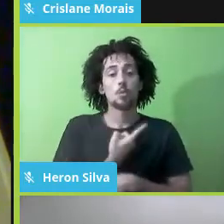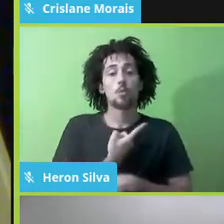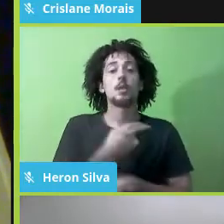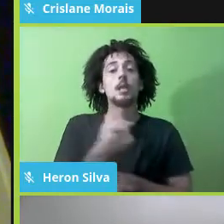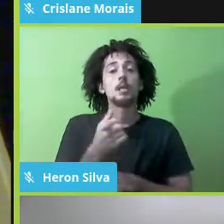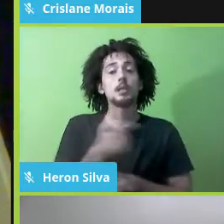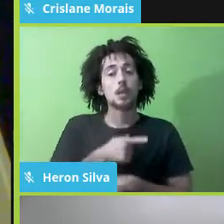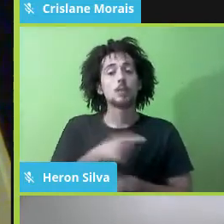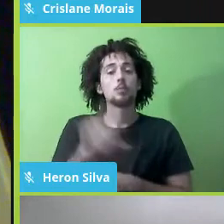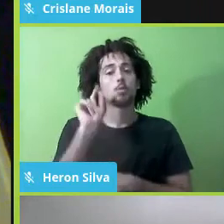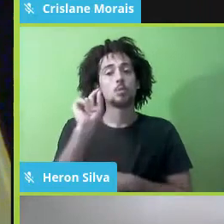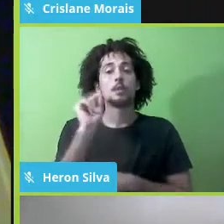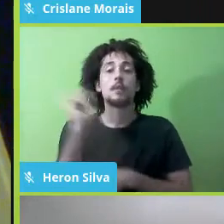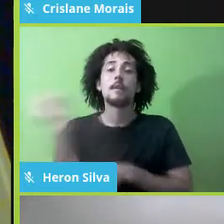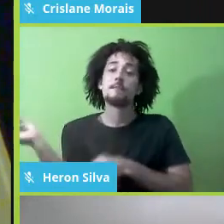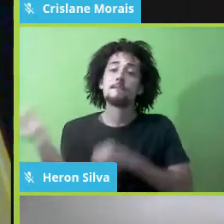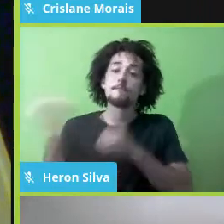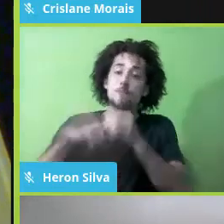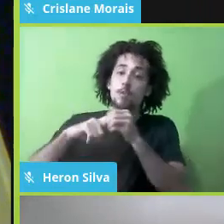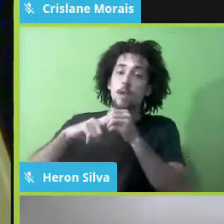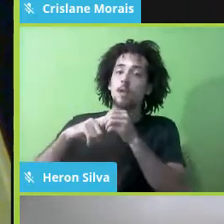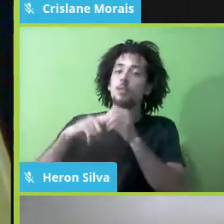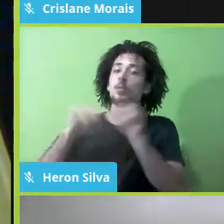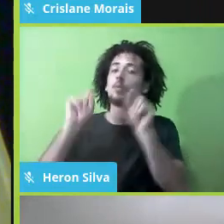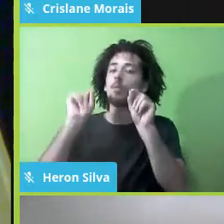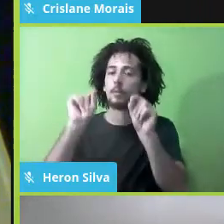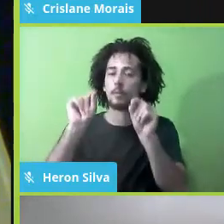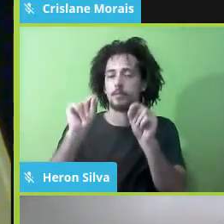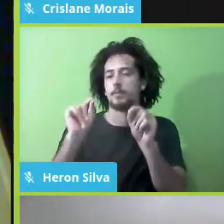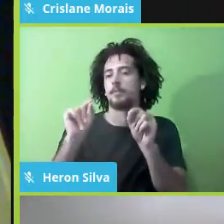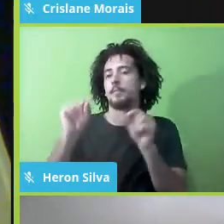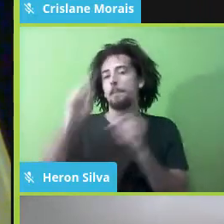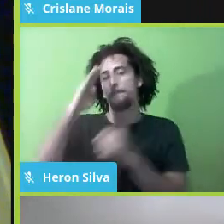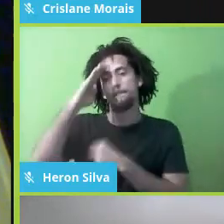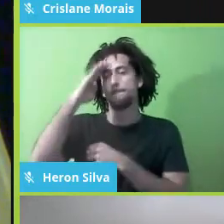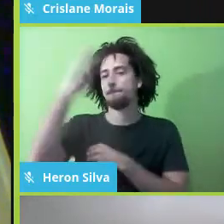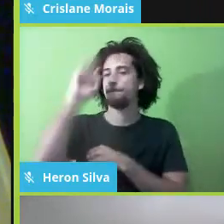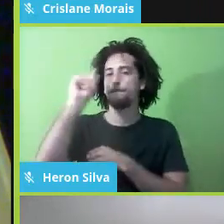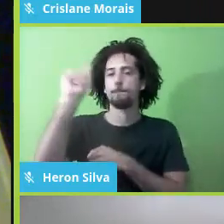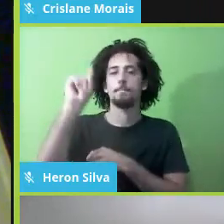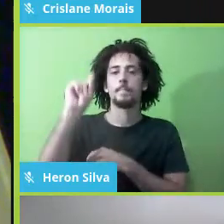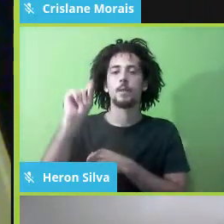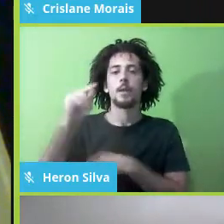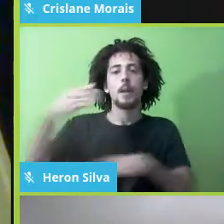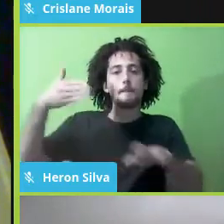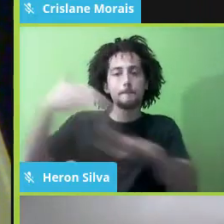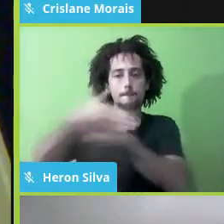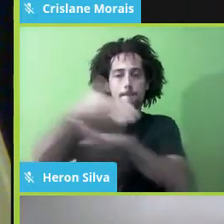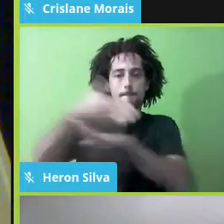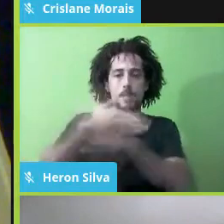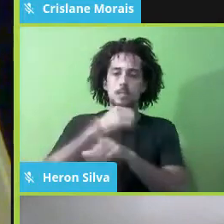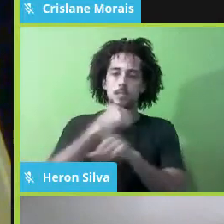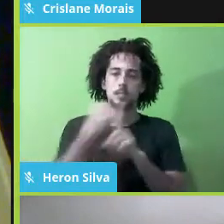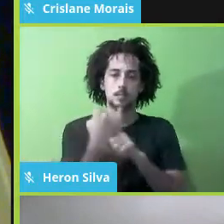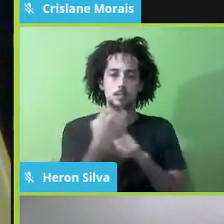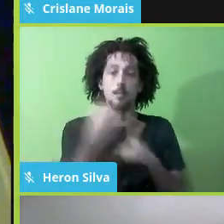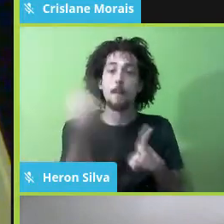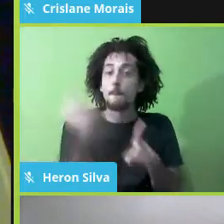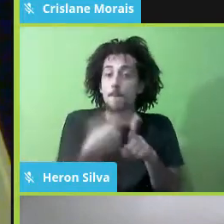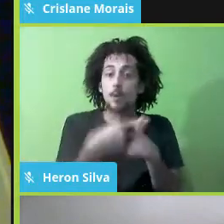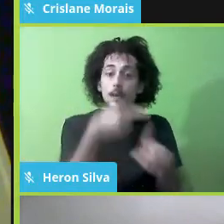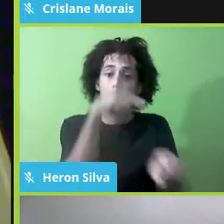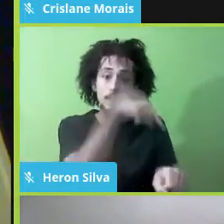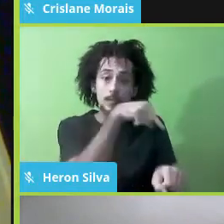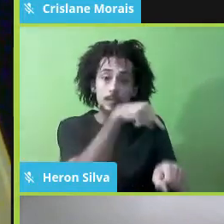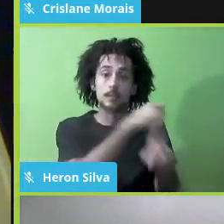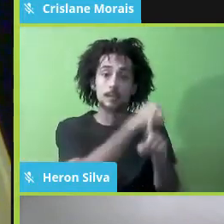e aí isso vale para as escolas privadas, que é a participação social. A Constituição brasileira tem uma dimensão